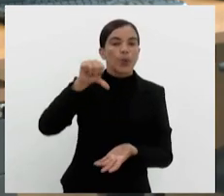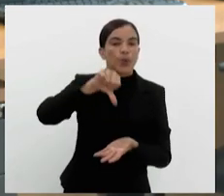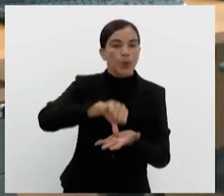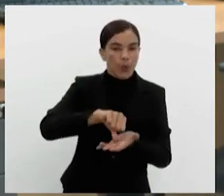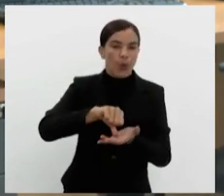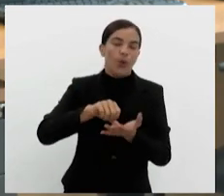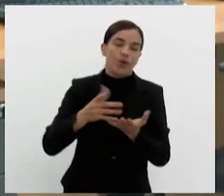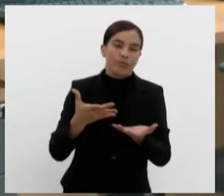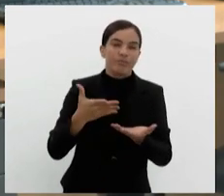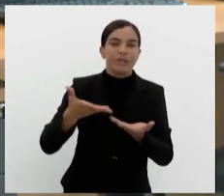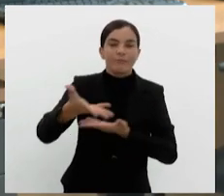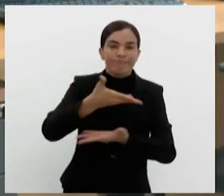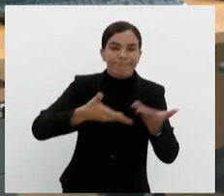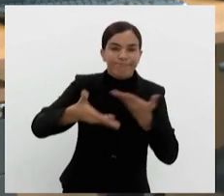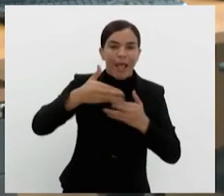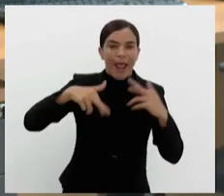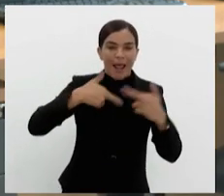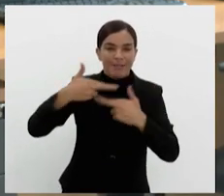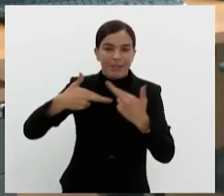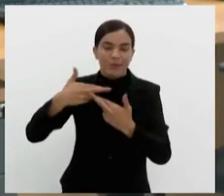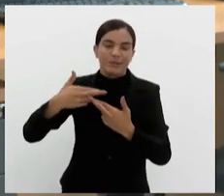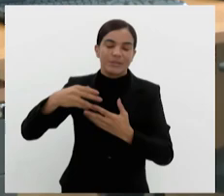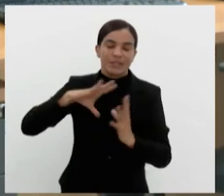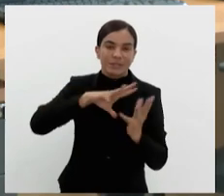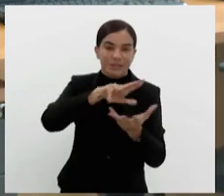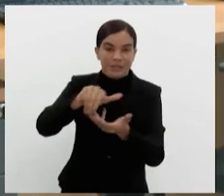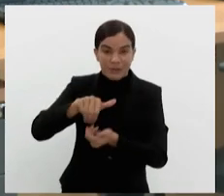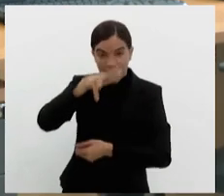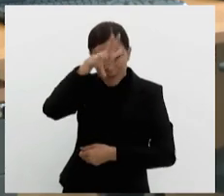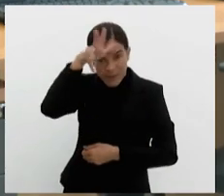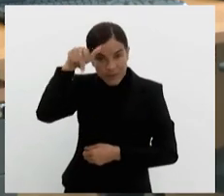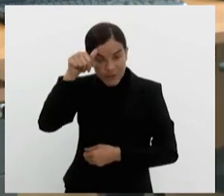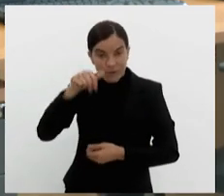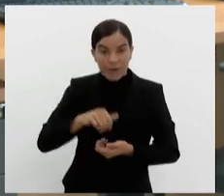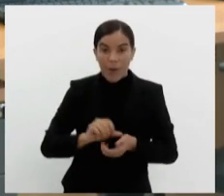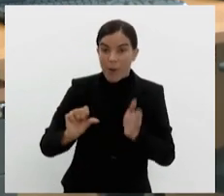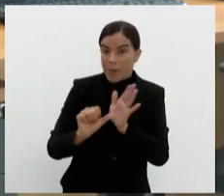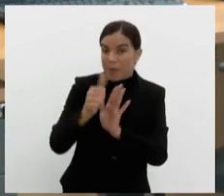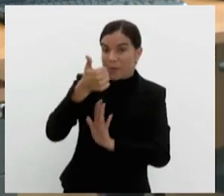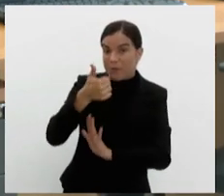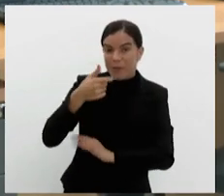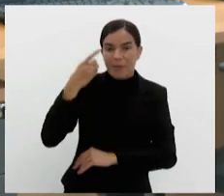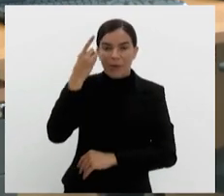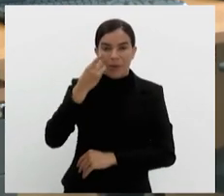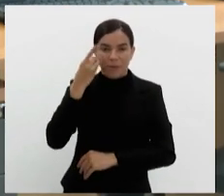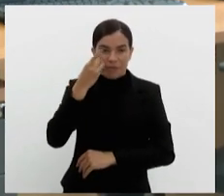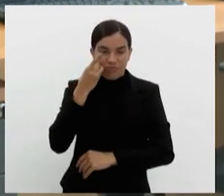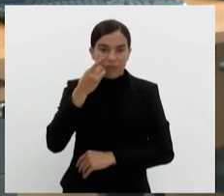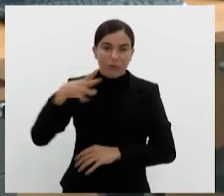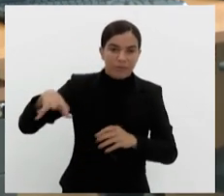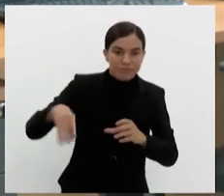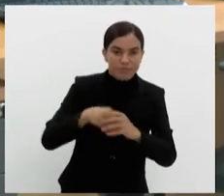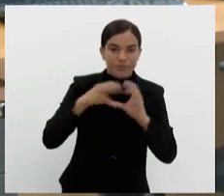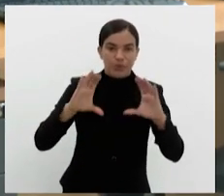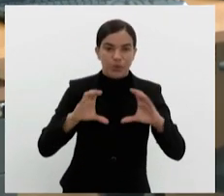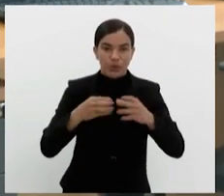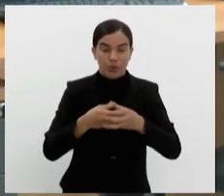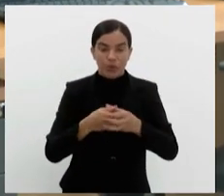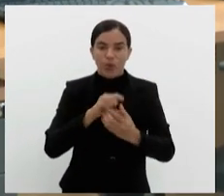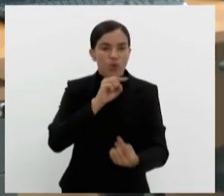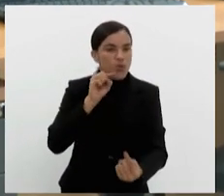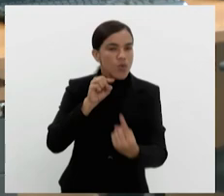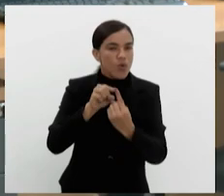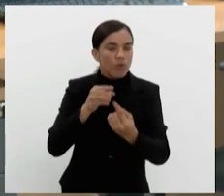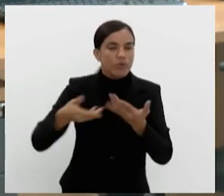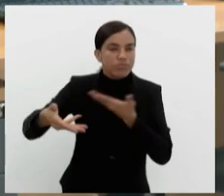internacionais da Assembleia Legislativa do Amazonas. O parlamentar é o primeiro de outro estado a fazer parte do grupo. O objetivo